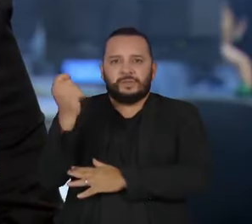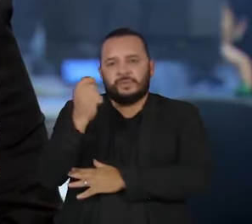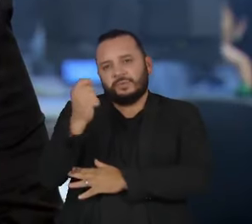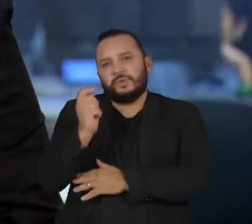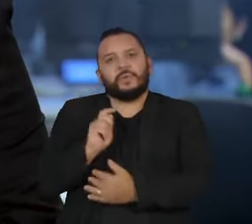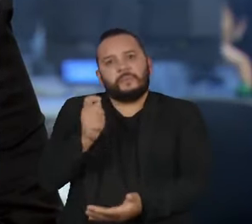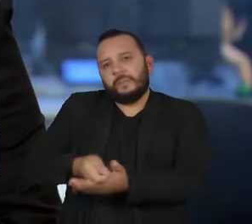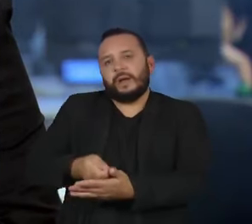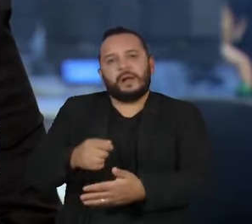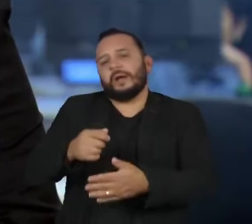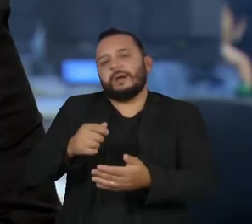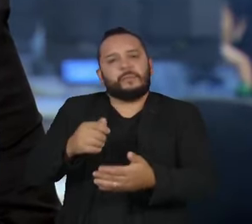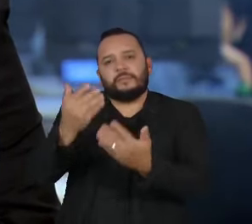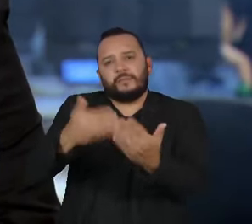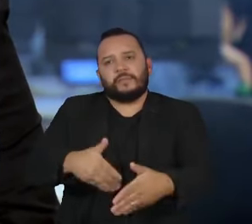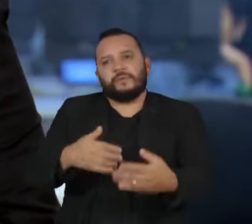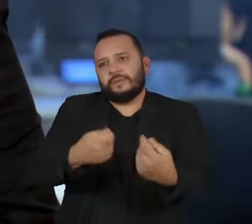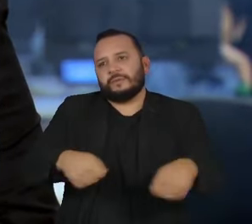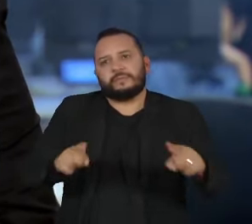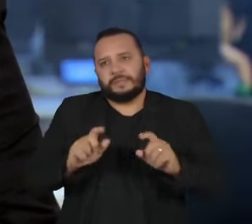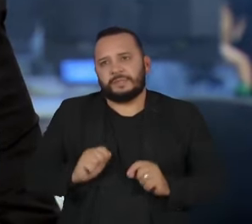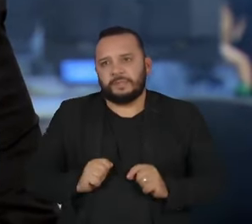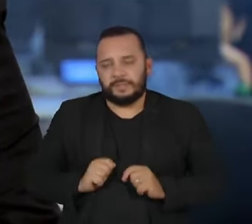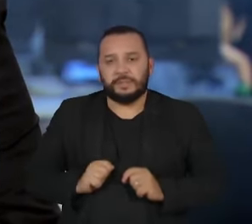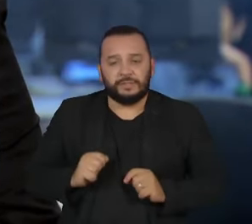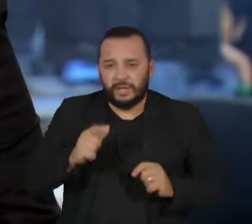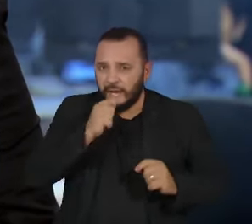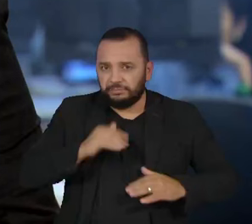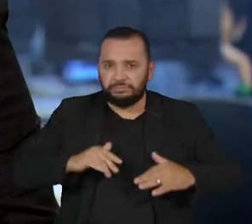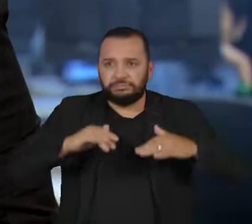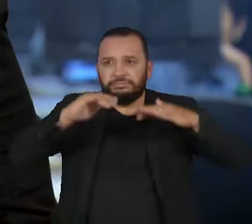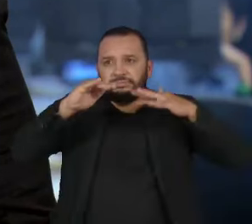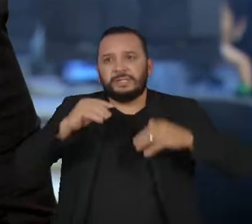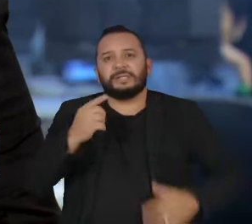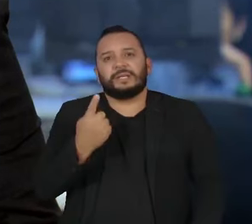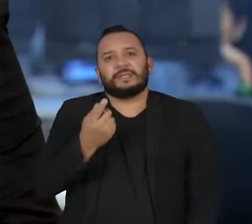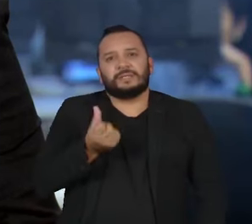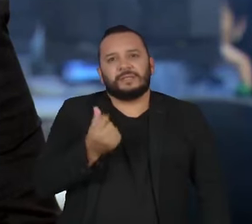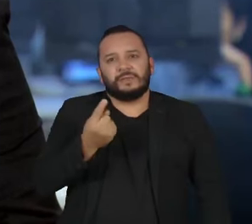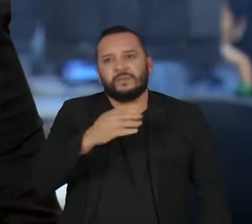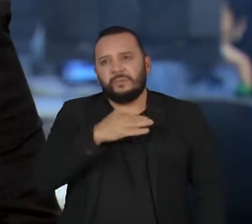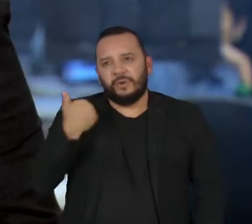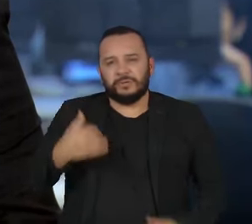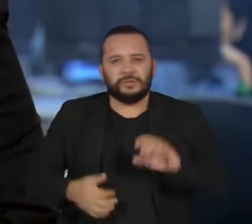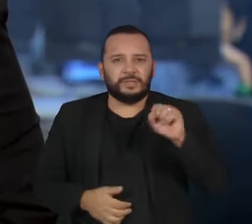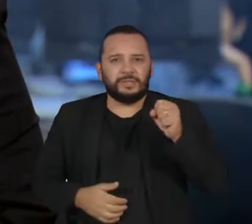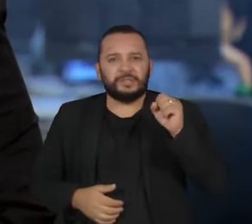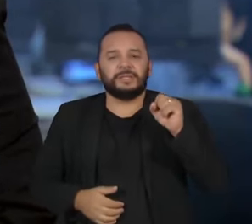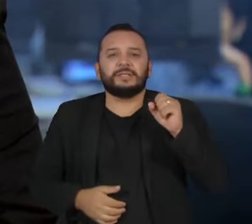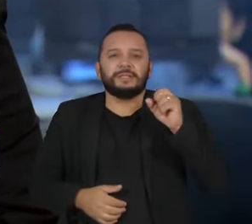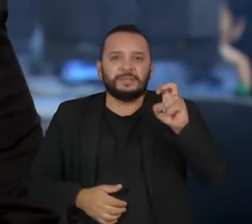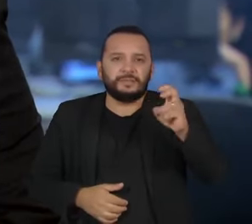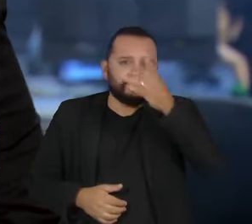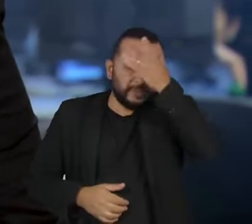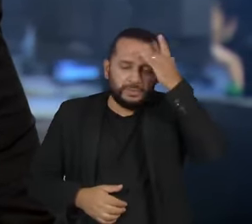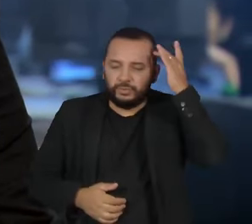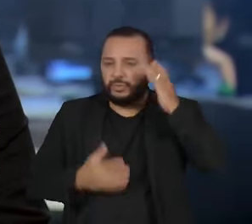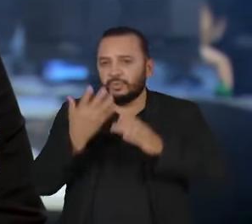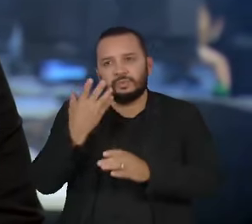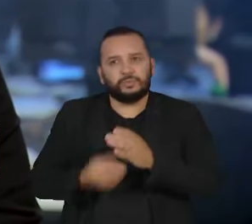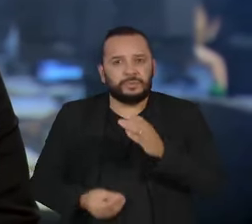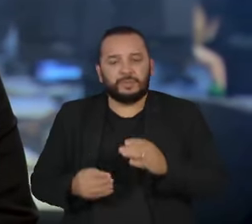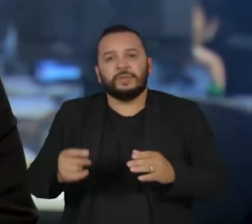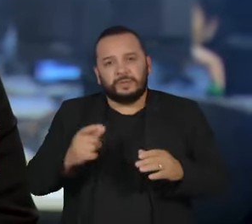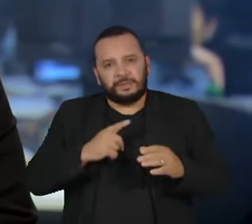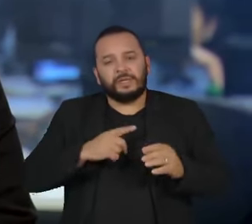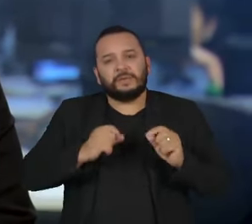As enchentes no estado já deixaram 161 mortos. 85 pessoas seguem desaparecidas. Bombas